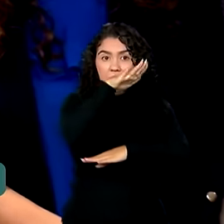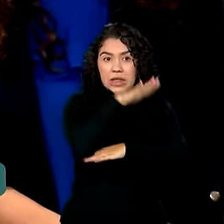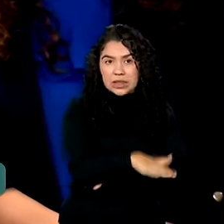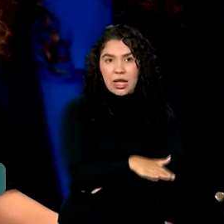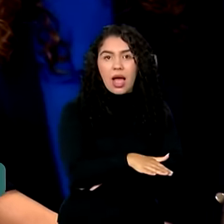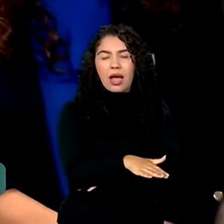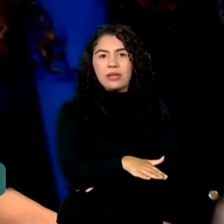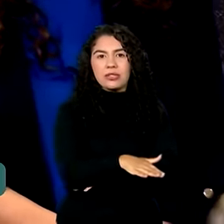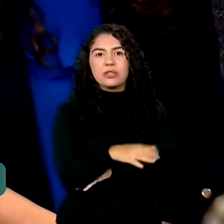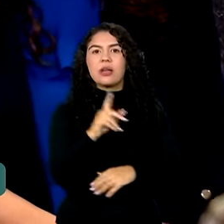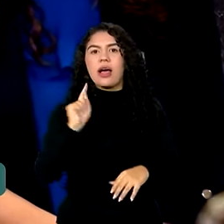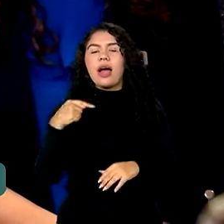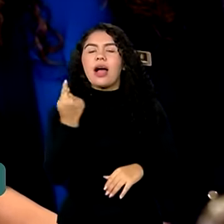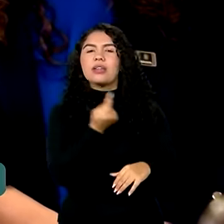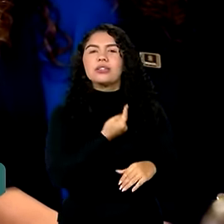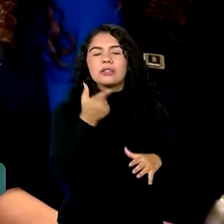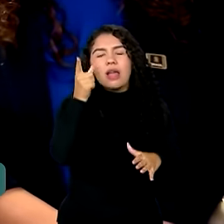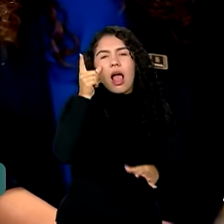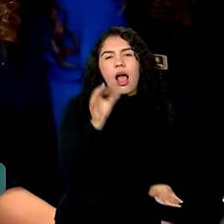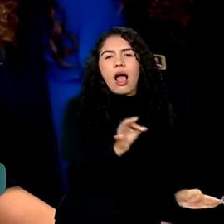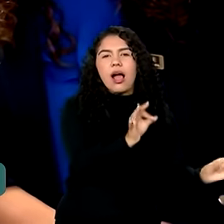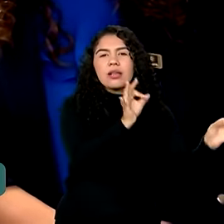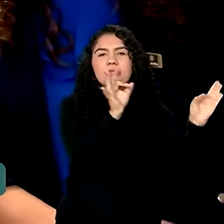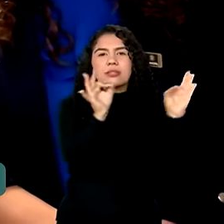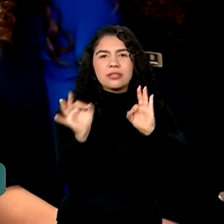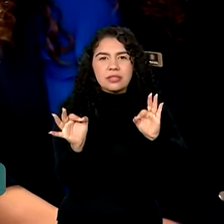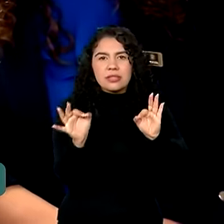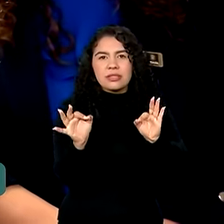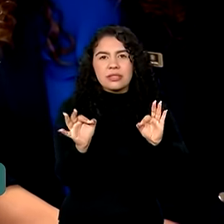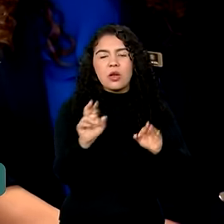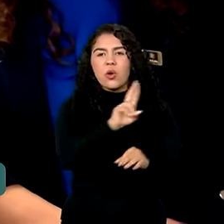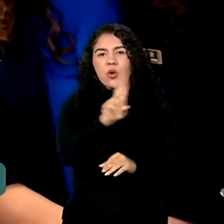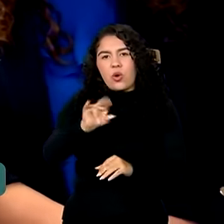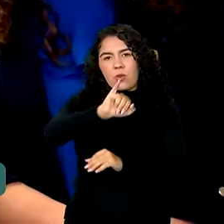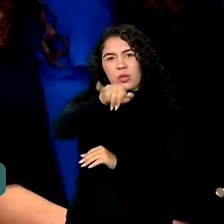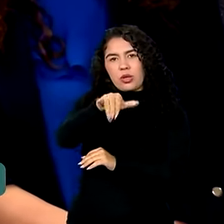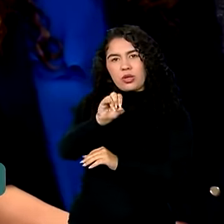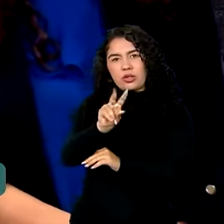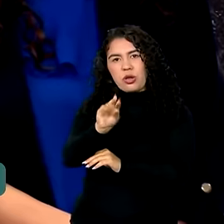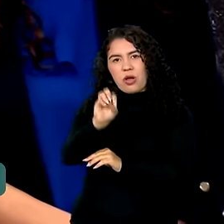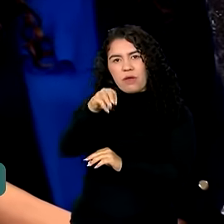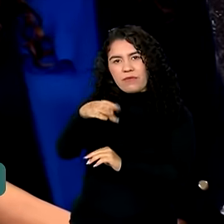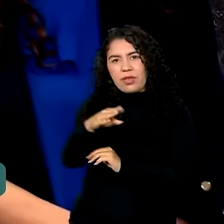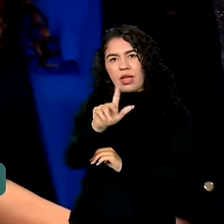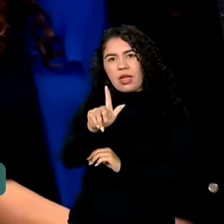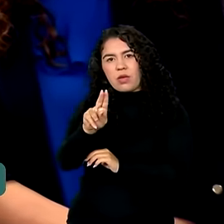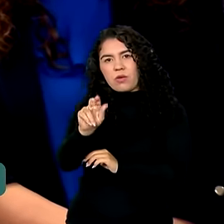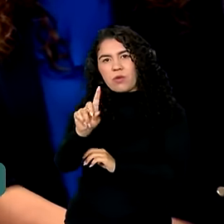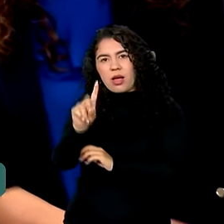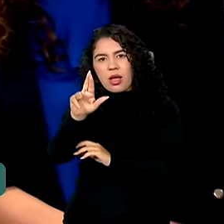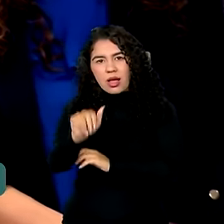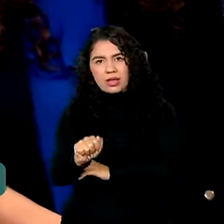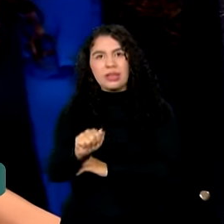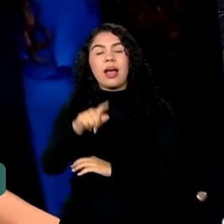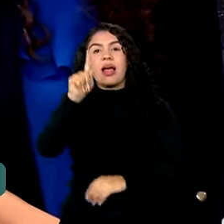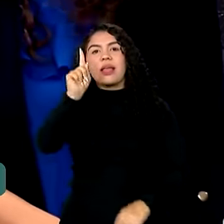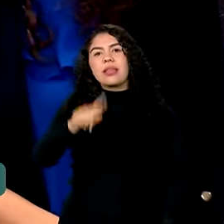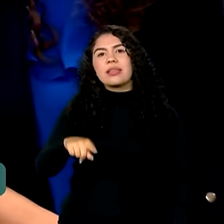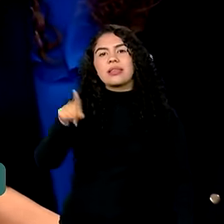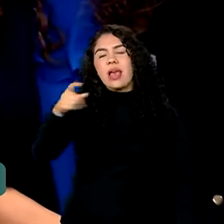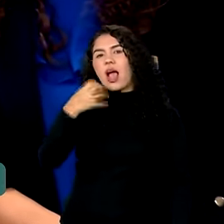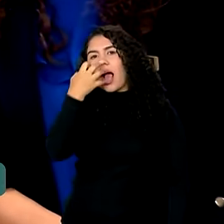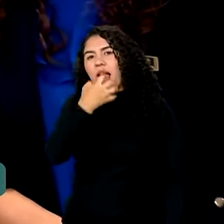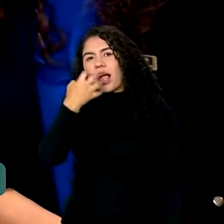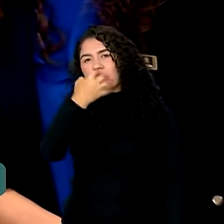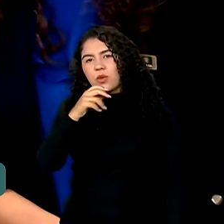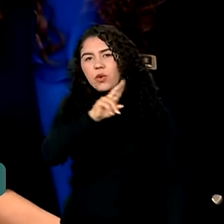turma de pessoas para ir ver a jovem guarda, ver o Roberto Carlos, o Erasmo